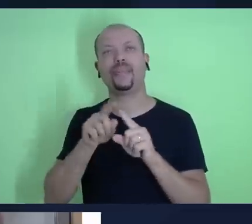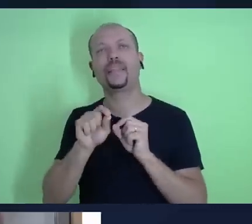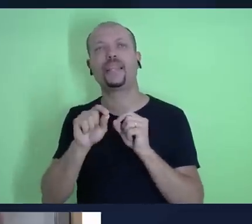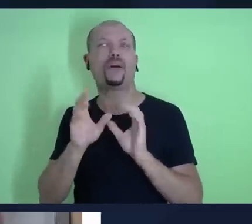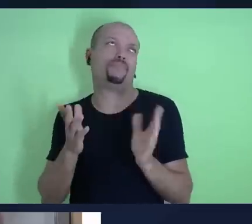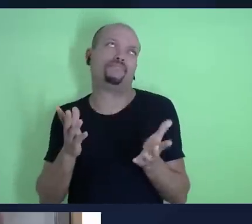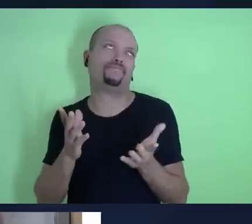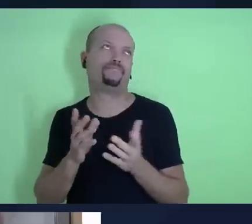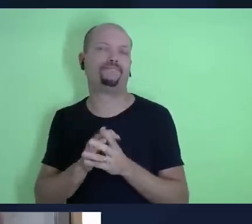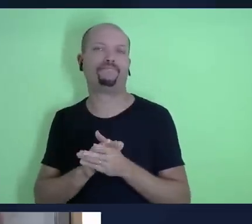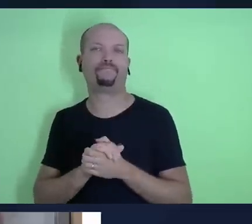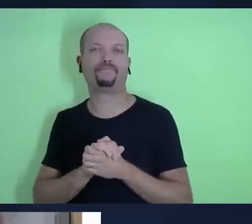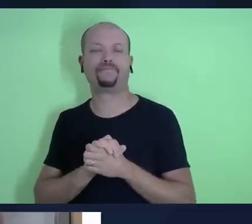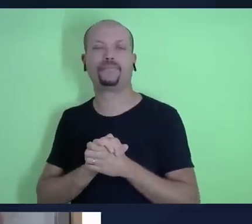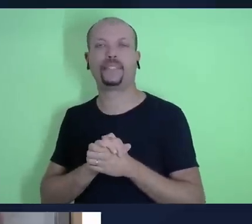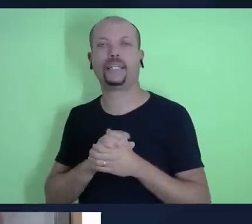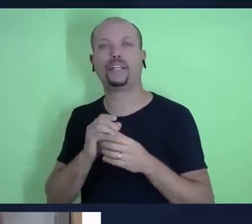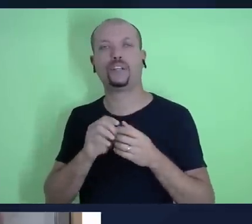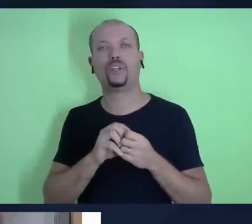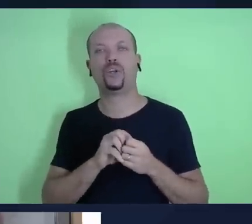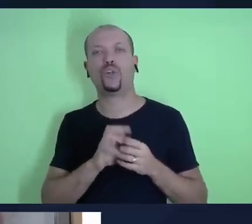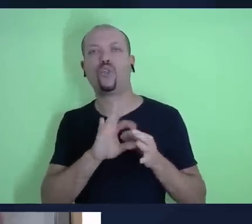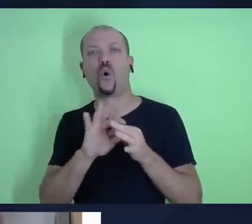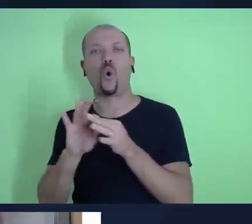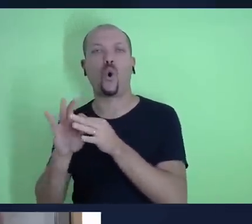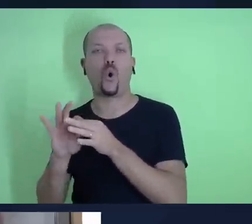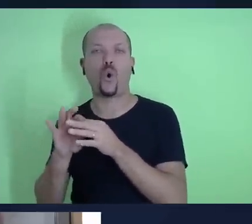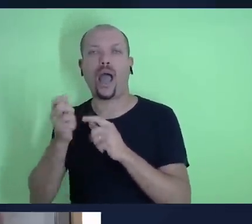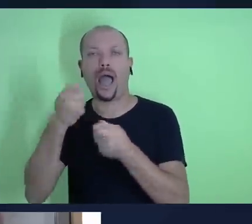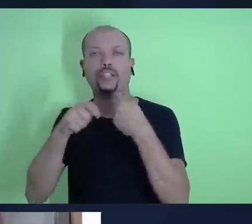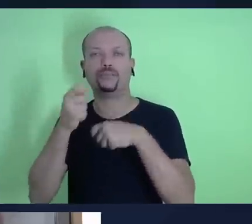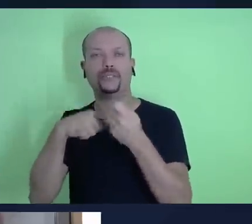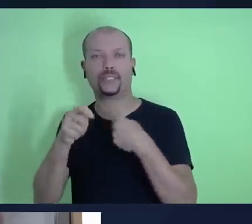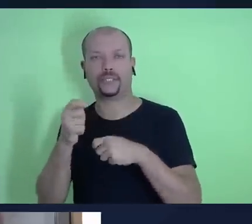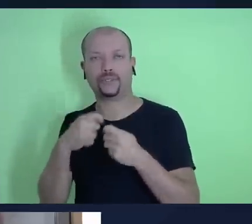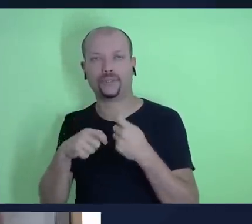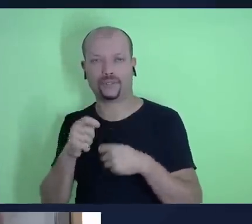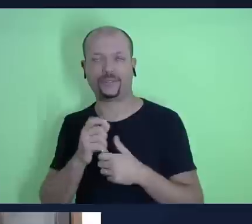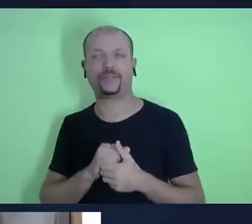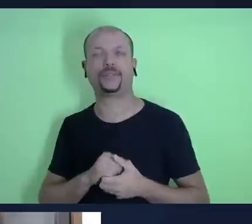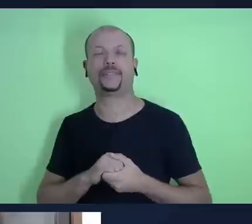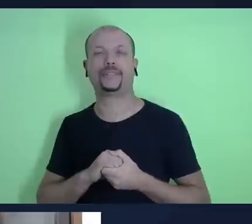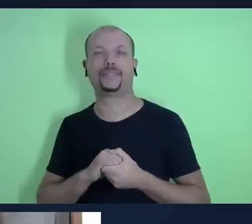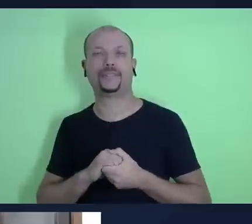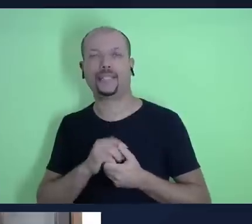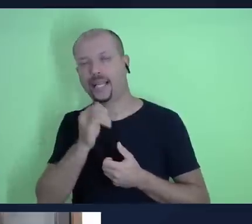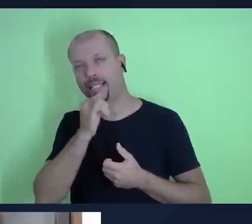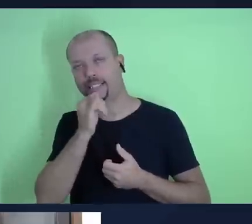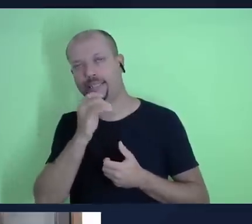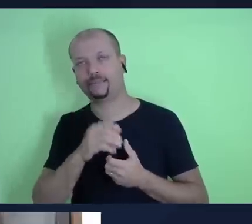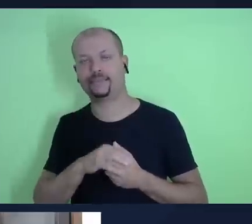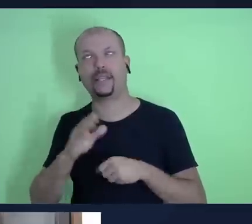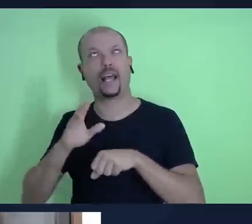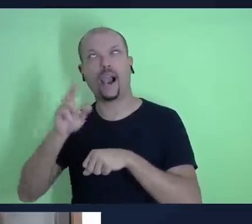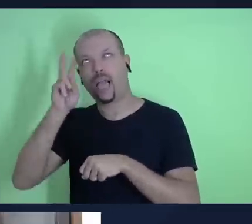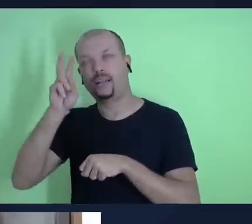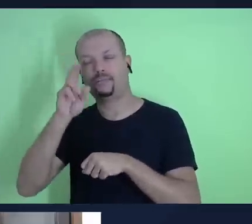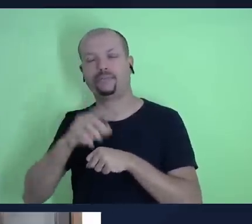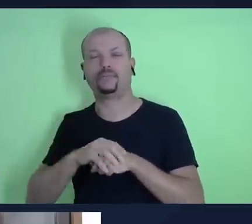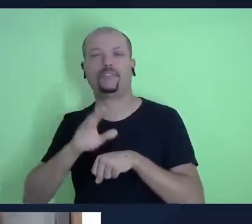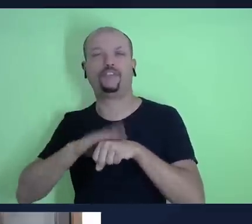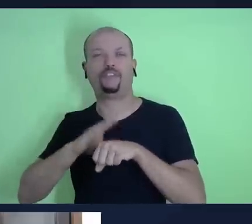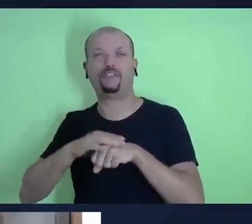cabível no contexto de administração de administradores quando eu fiz a faculdade de administração